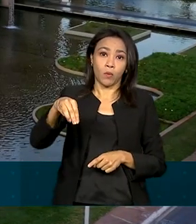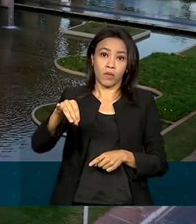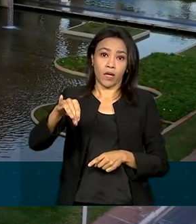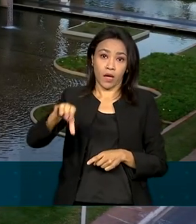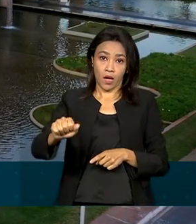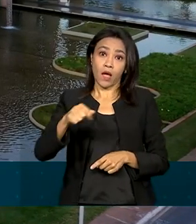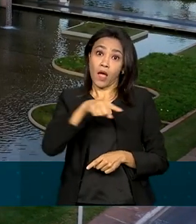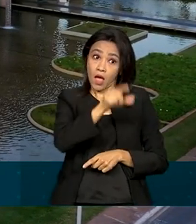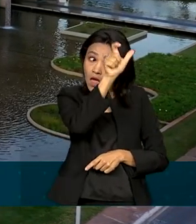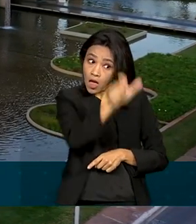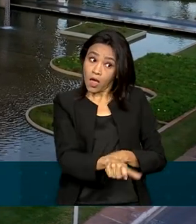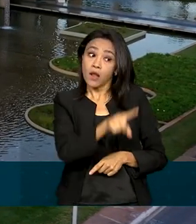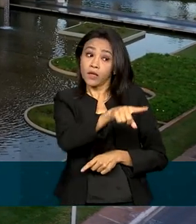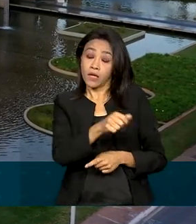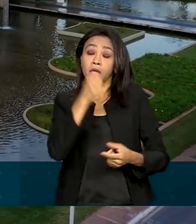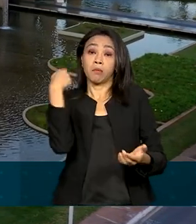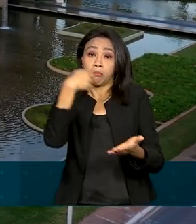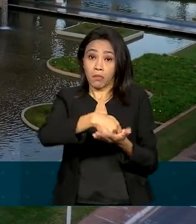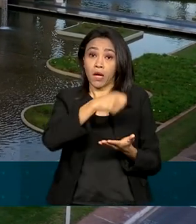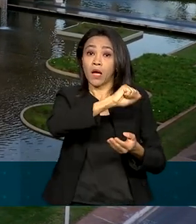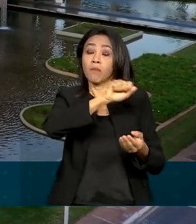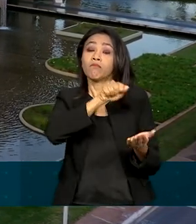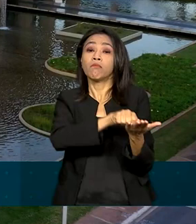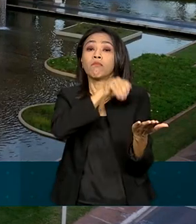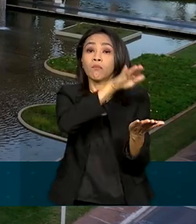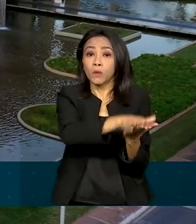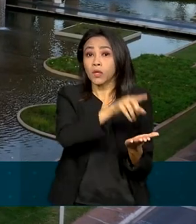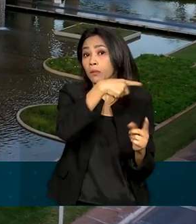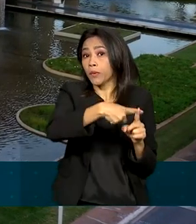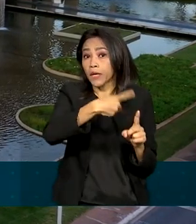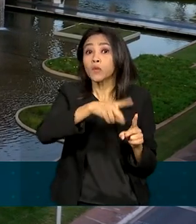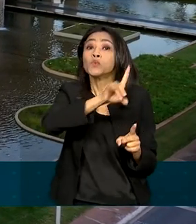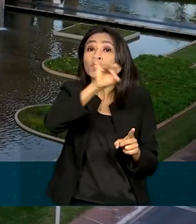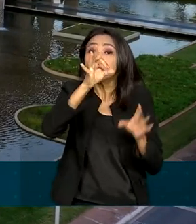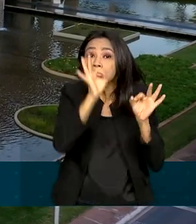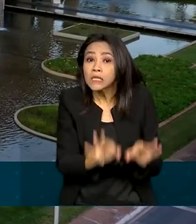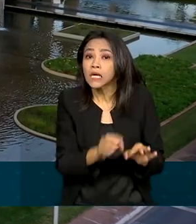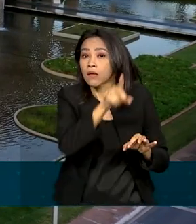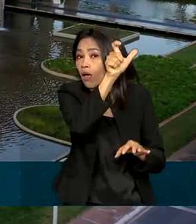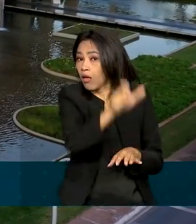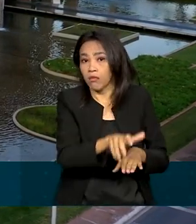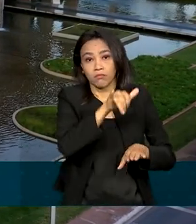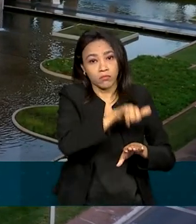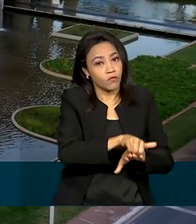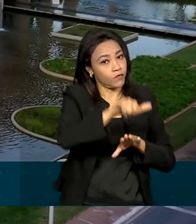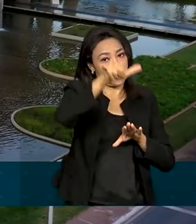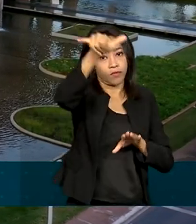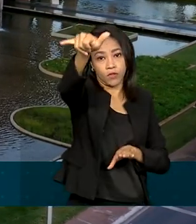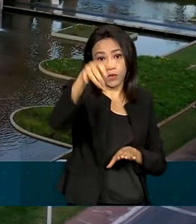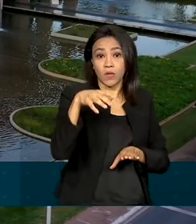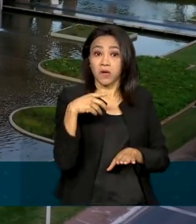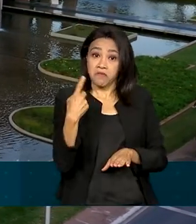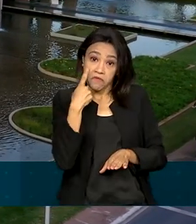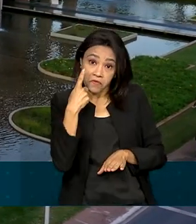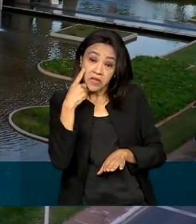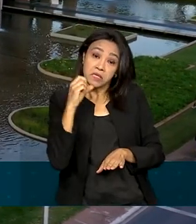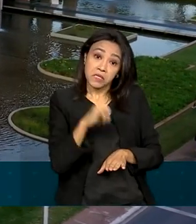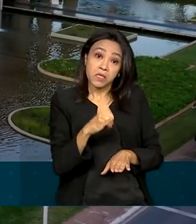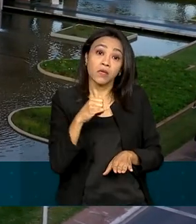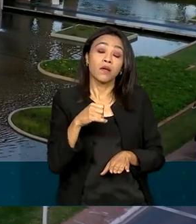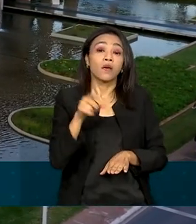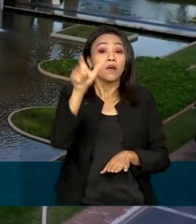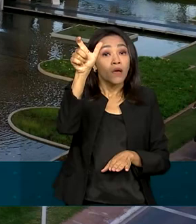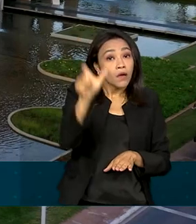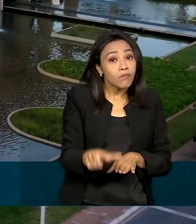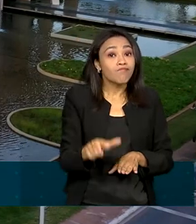por não ter embarcado na data e horário do voo. A Senacom apura se houve infração na prestação de serviços, uma vez que a conduta